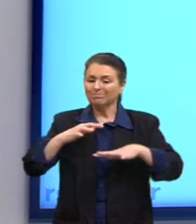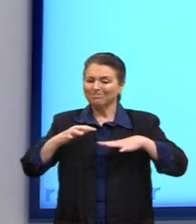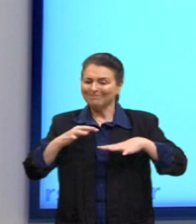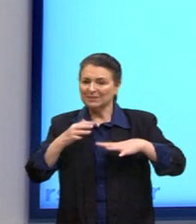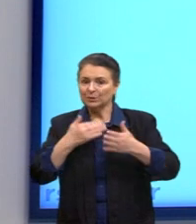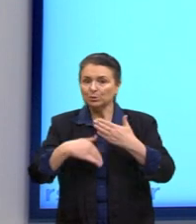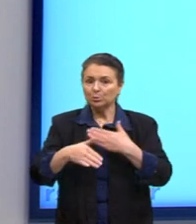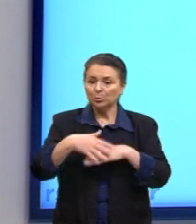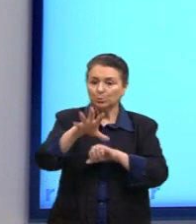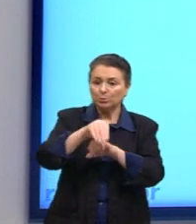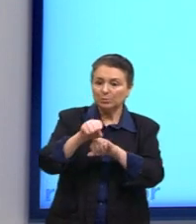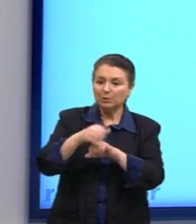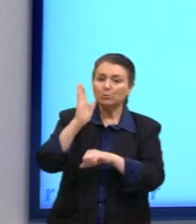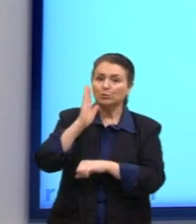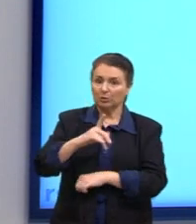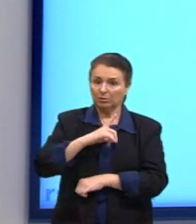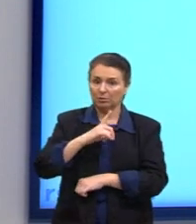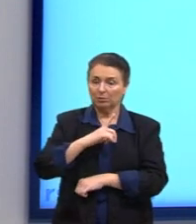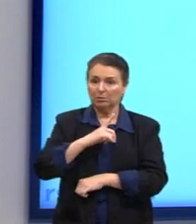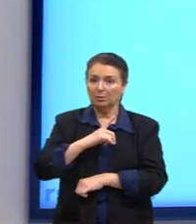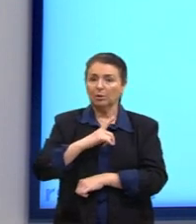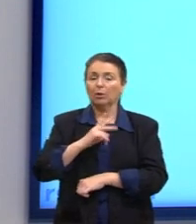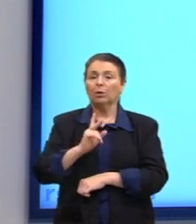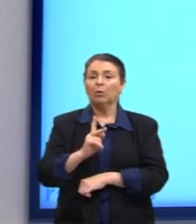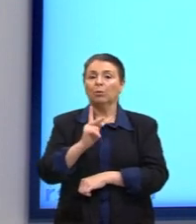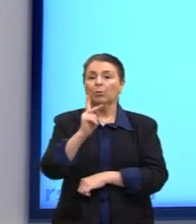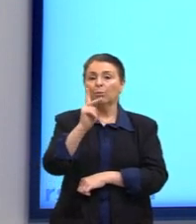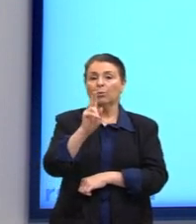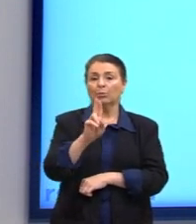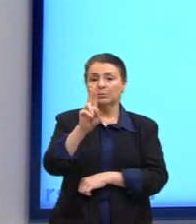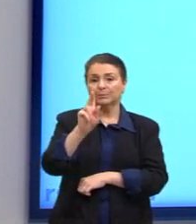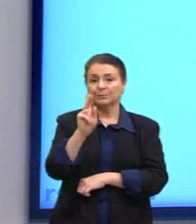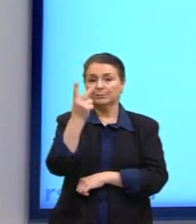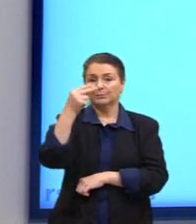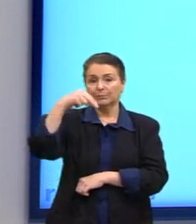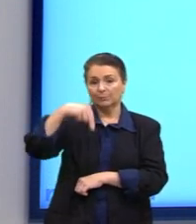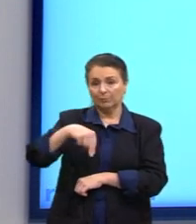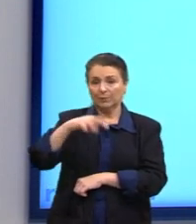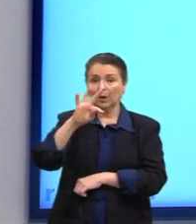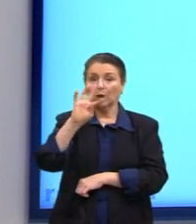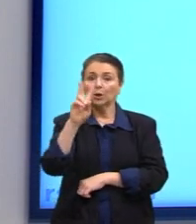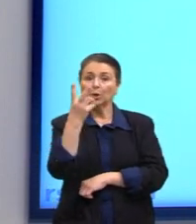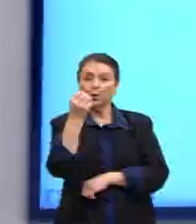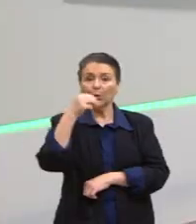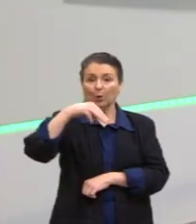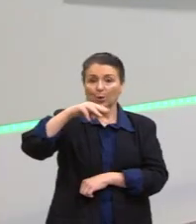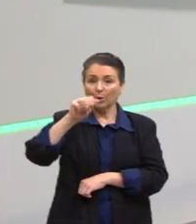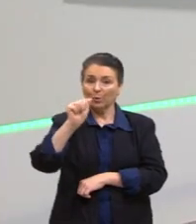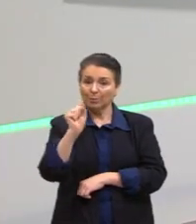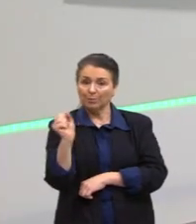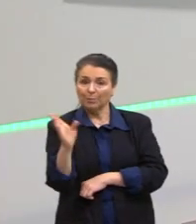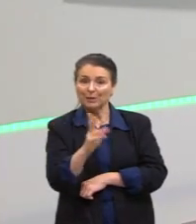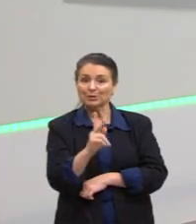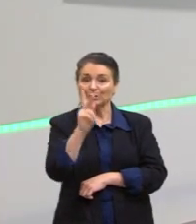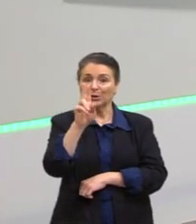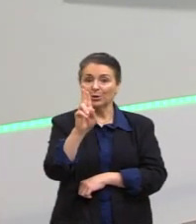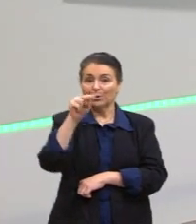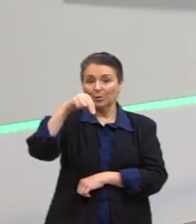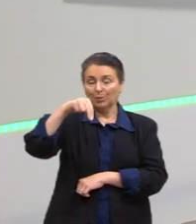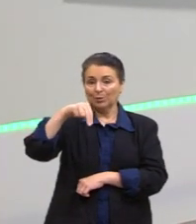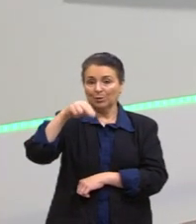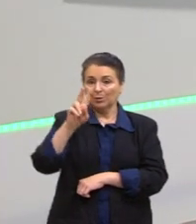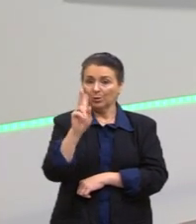o que o conhecimento já descoberto. O Thomas Kuhn, ele vai operar na seguinte perspectiva. A ciência,